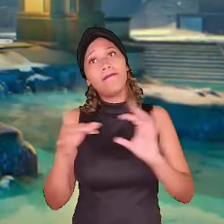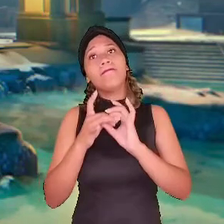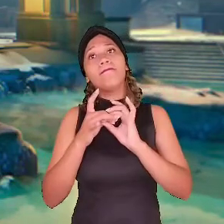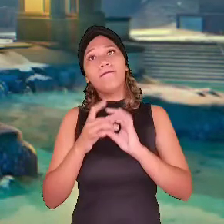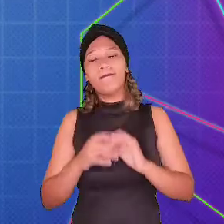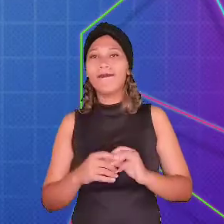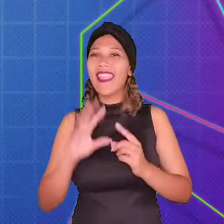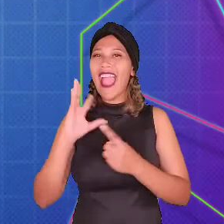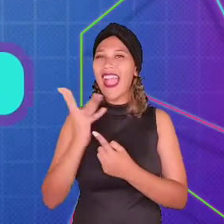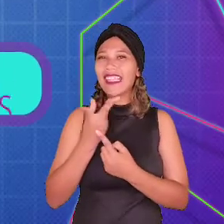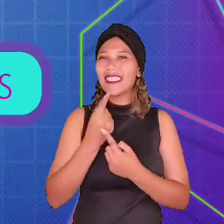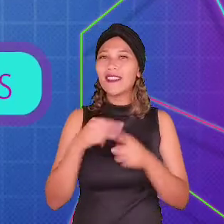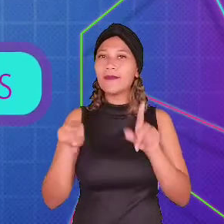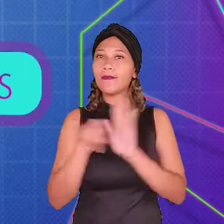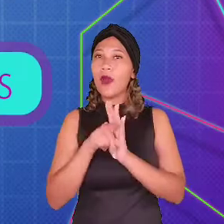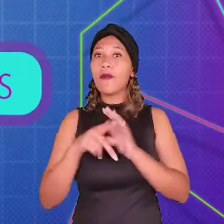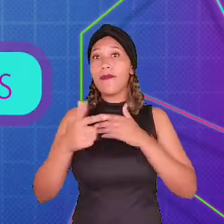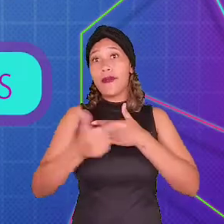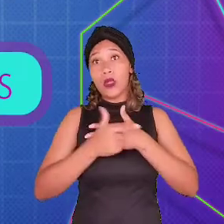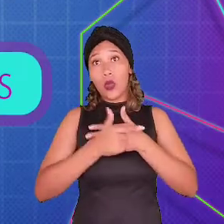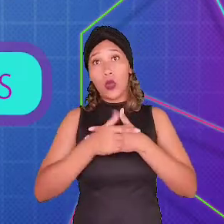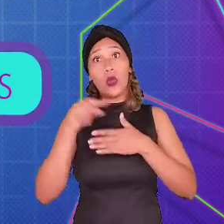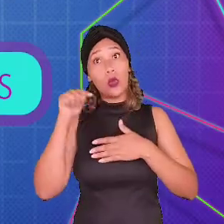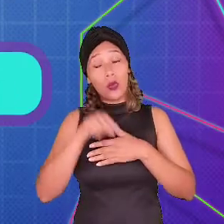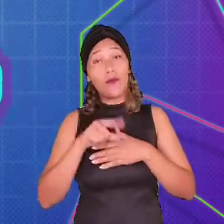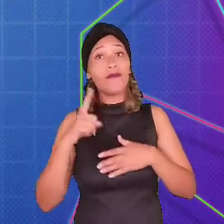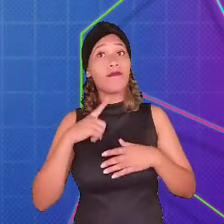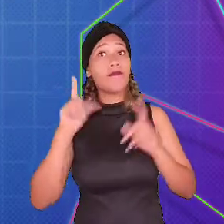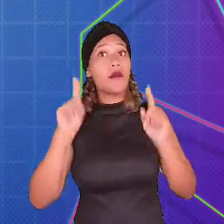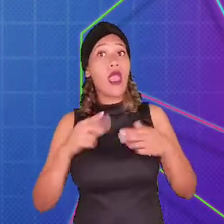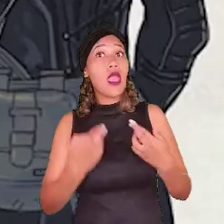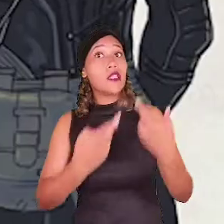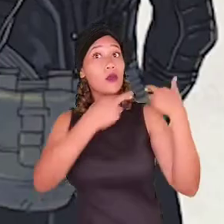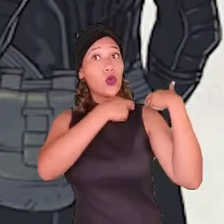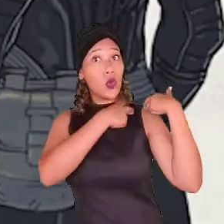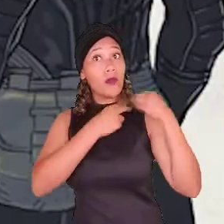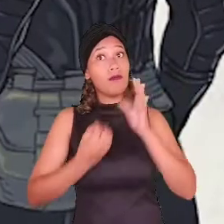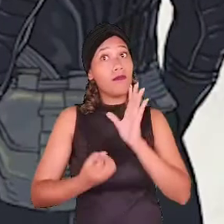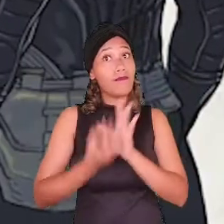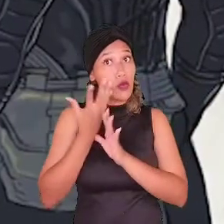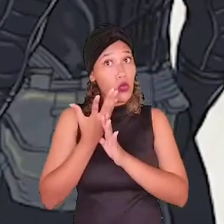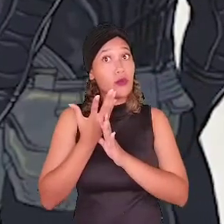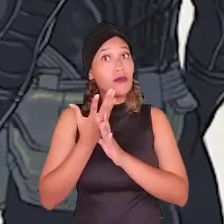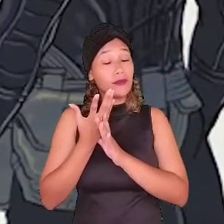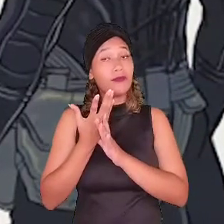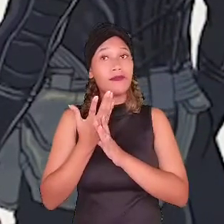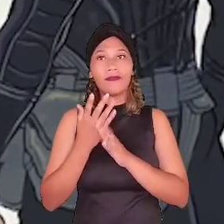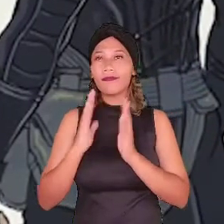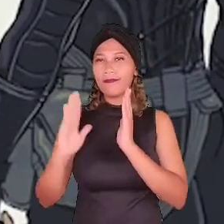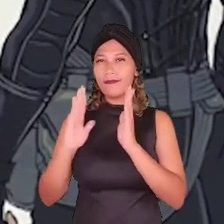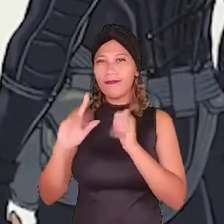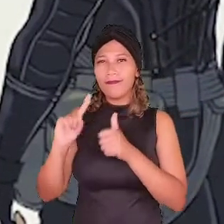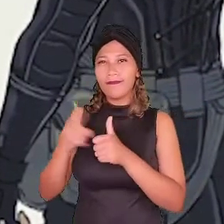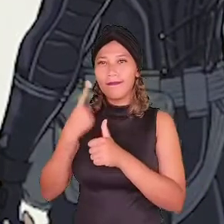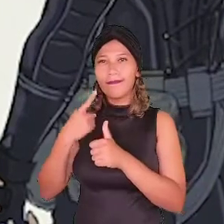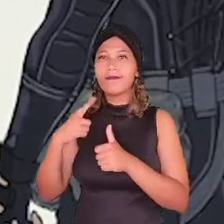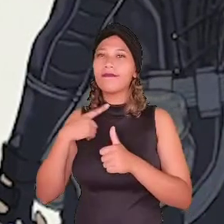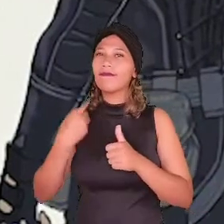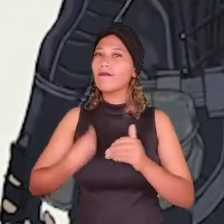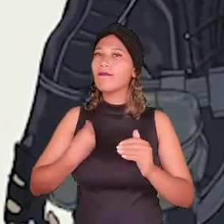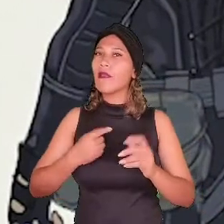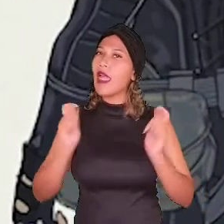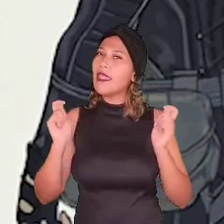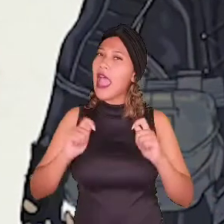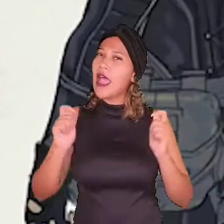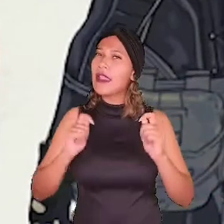jogo. Os artistas de personagens. Os artistas de personagens são responsáveis por criá-los. Na primeira etapa de criação,